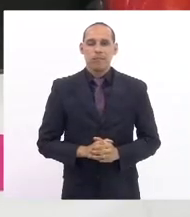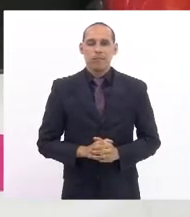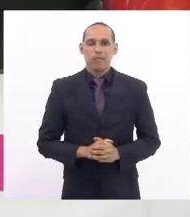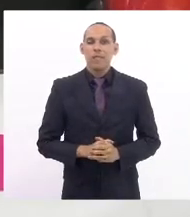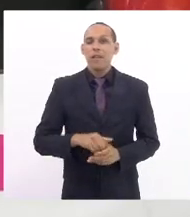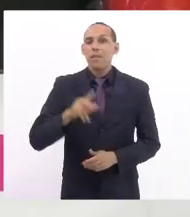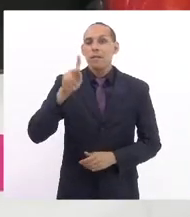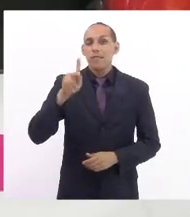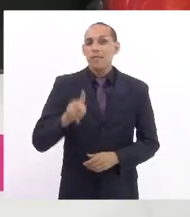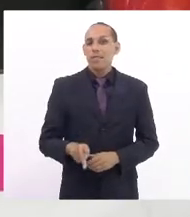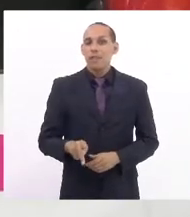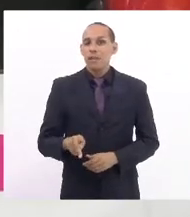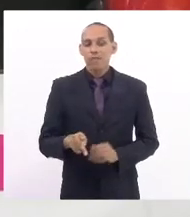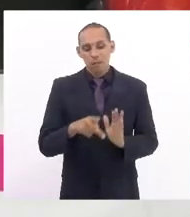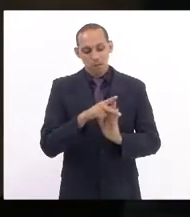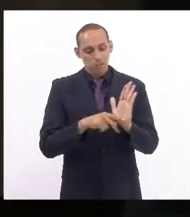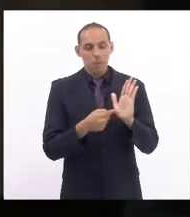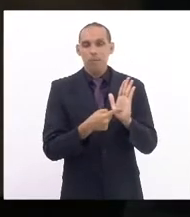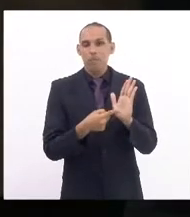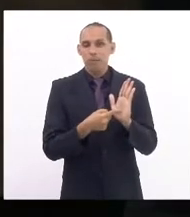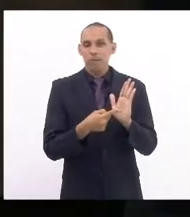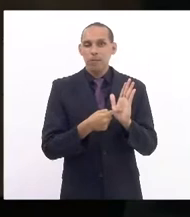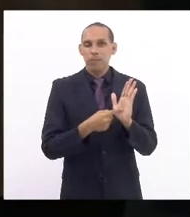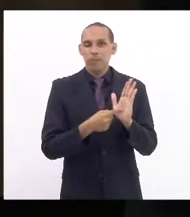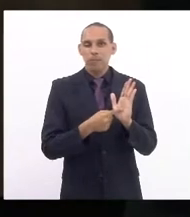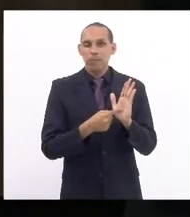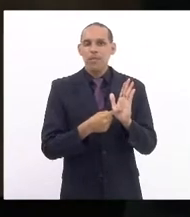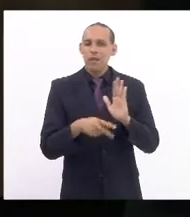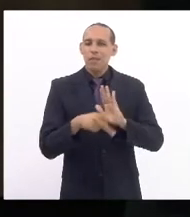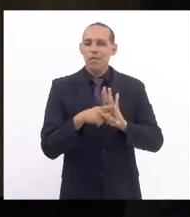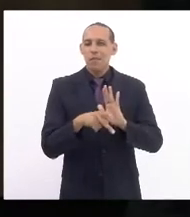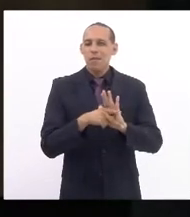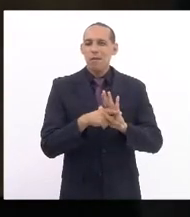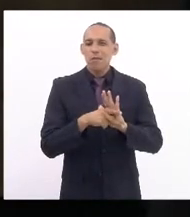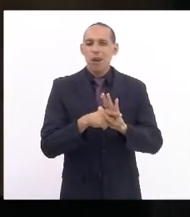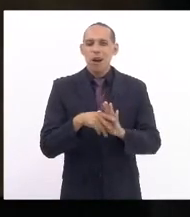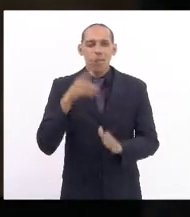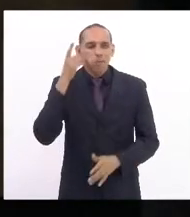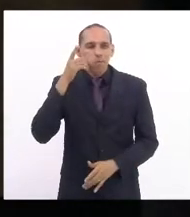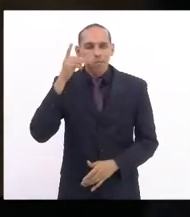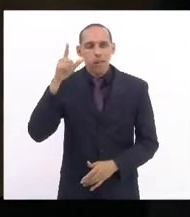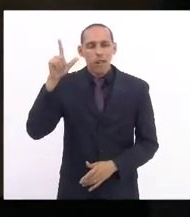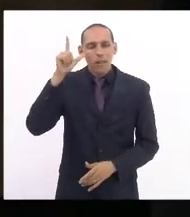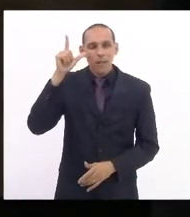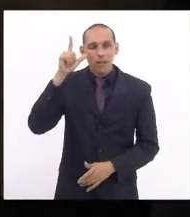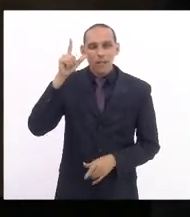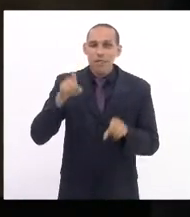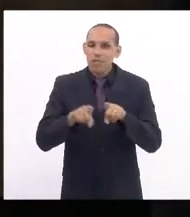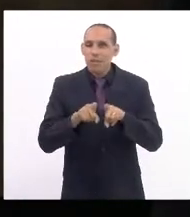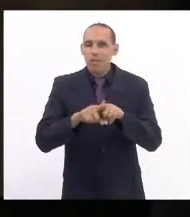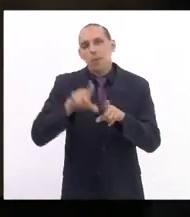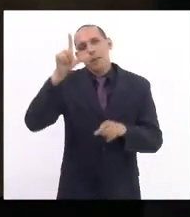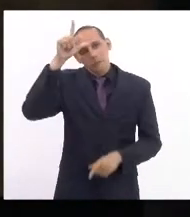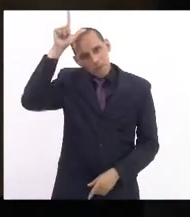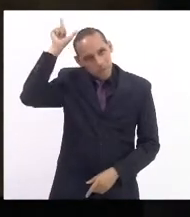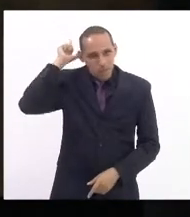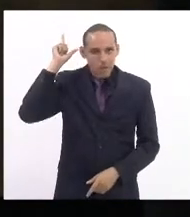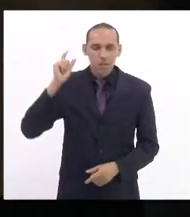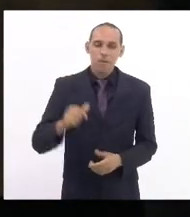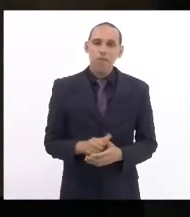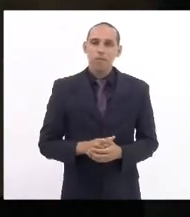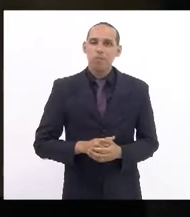Presidente, o presente projeto da nossa querida deputada Lucinha, do nosso decano Augusto Paulo, ele